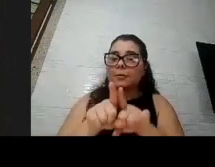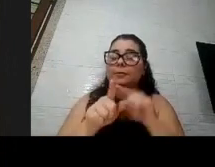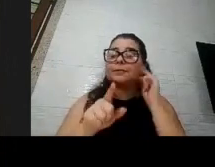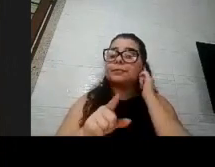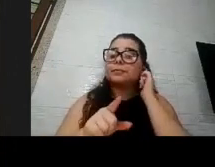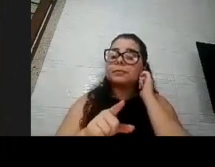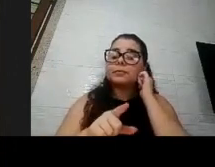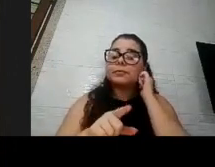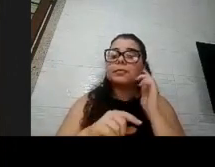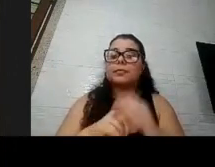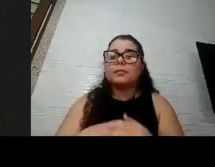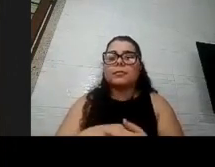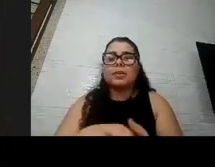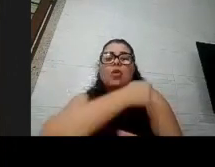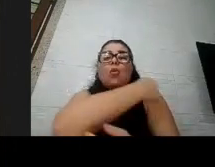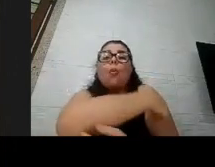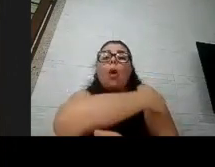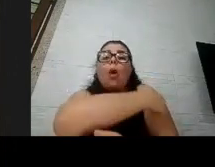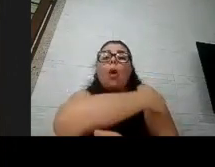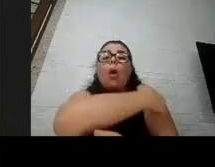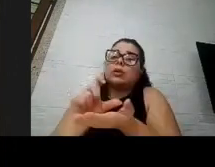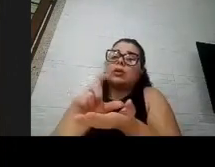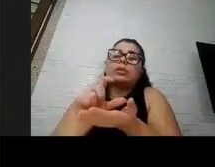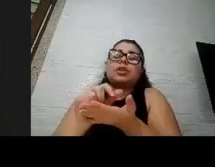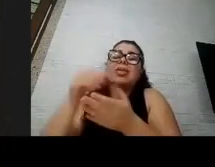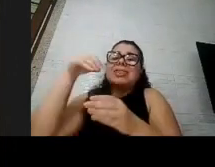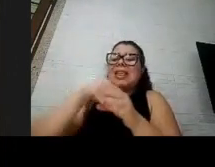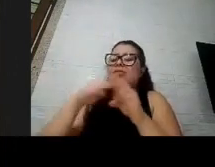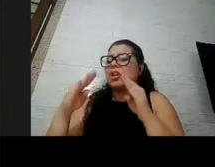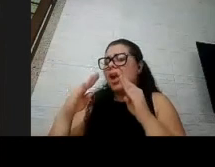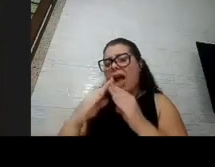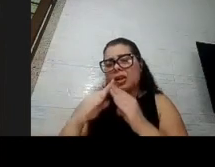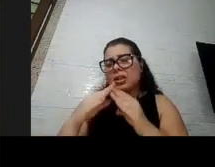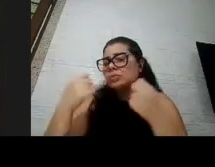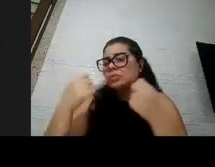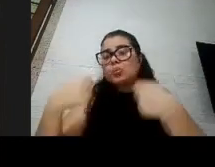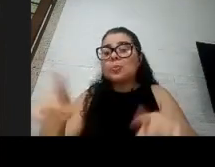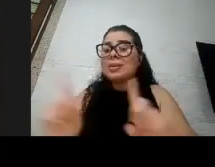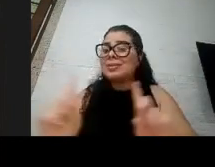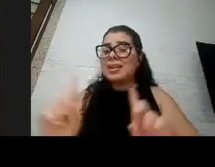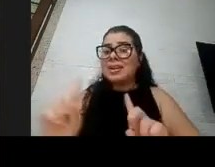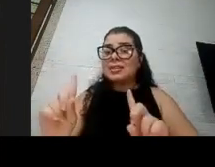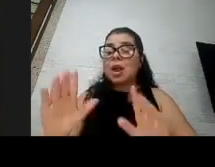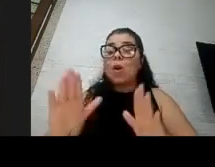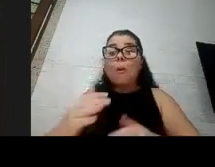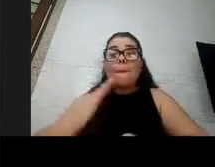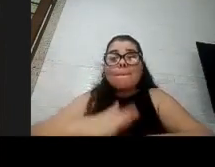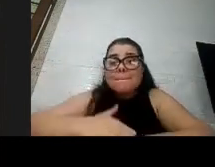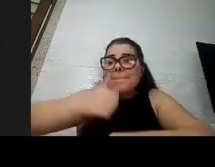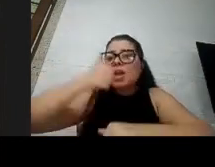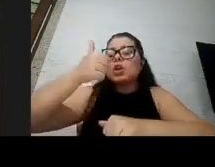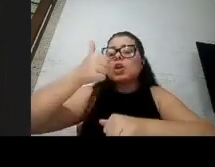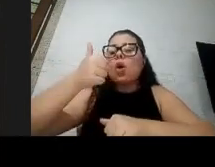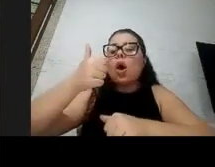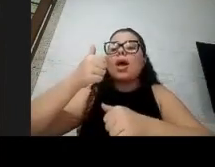ficam com álcool gel em casa passando toda hora então assim se está em casa o melhor é lavar com água e sabão